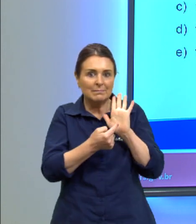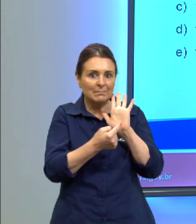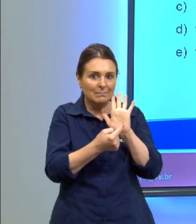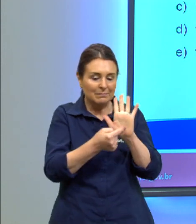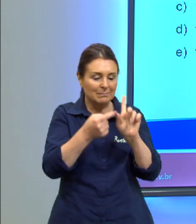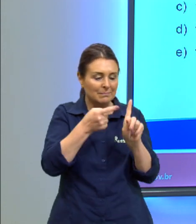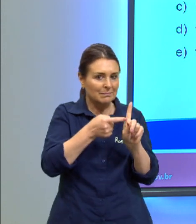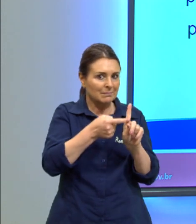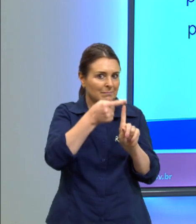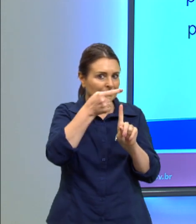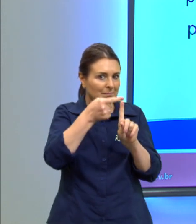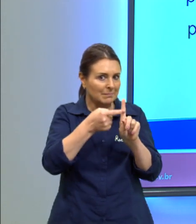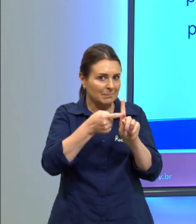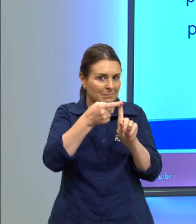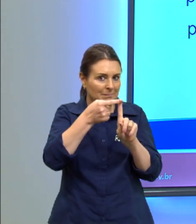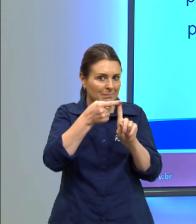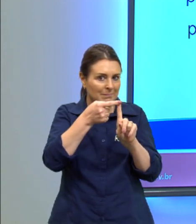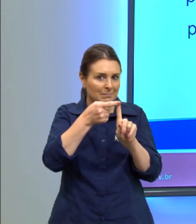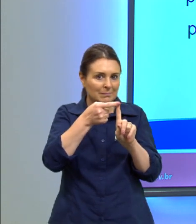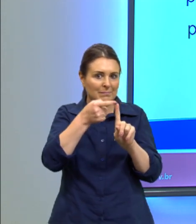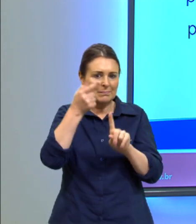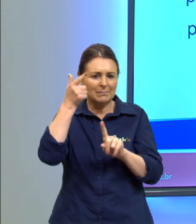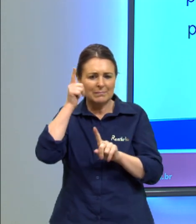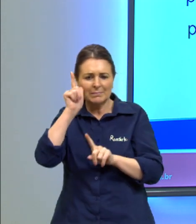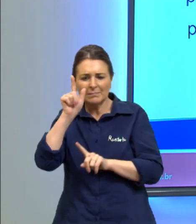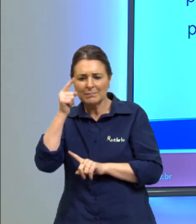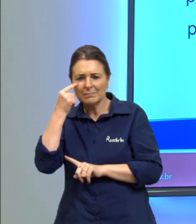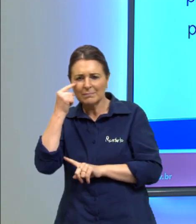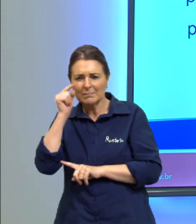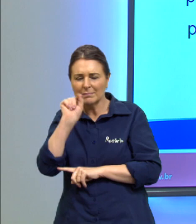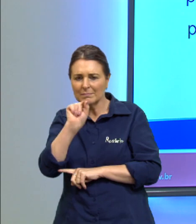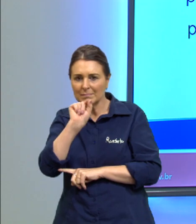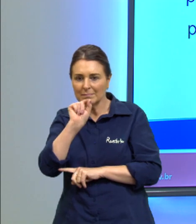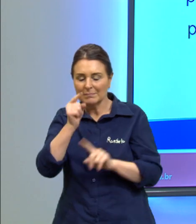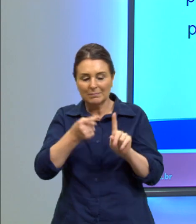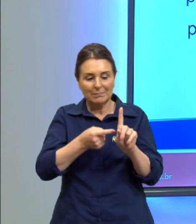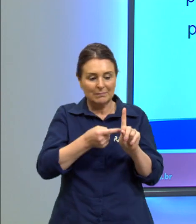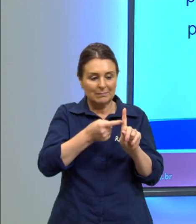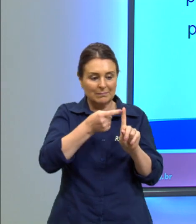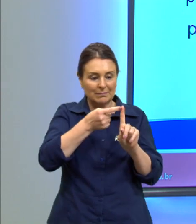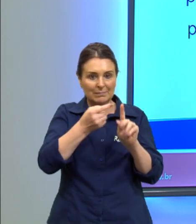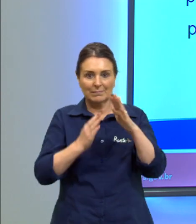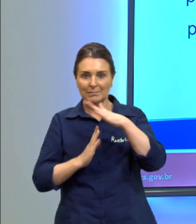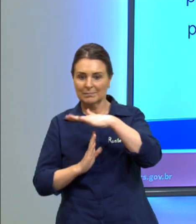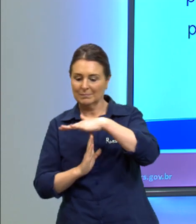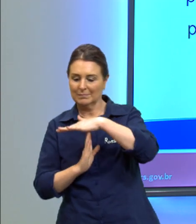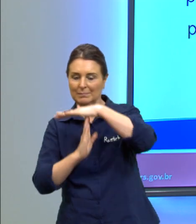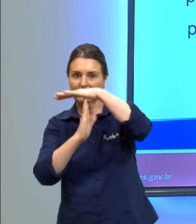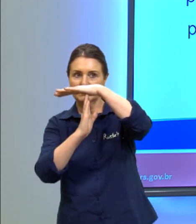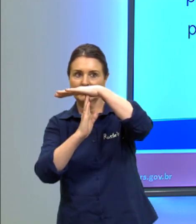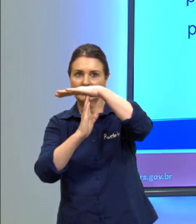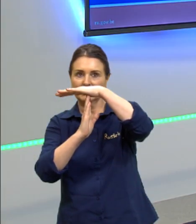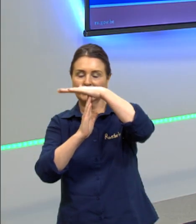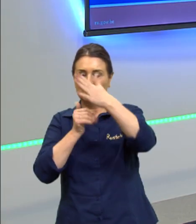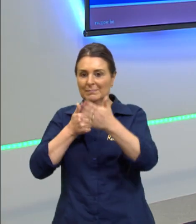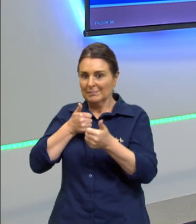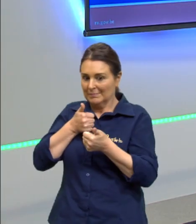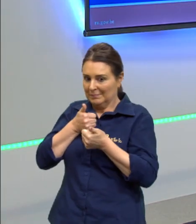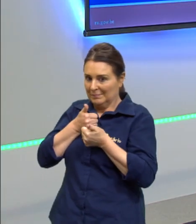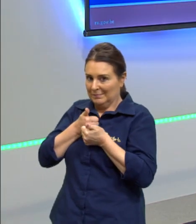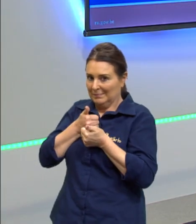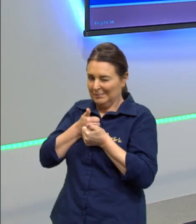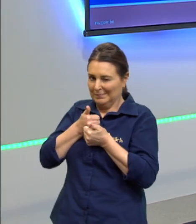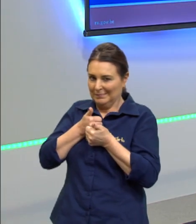termômetro então o que a gente consegue ver? que a temperatura máxima então vamos aproximar aqui para nós